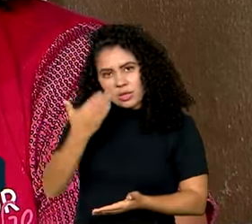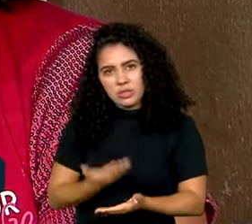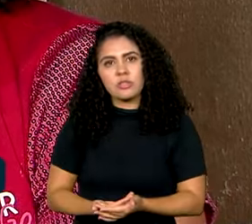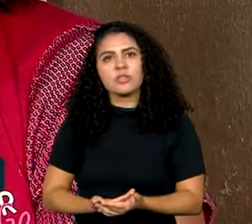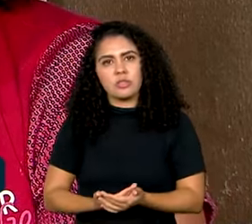mais longe.